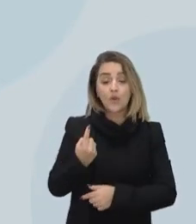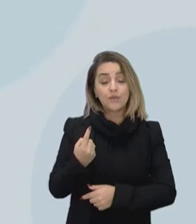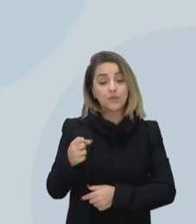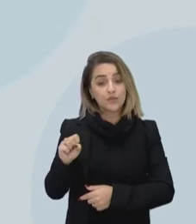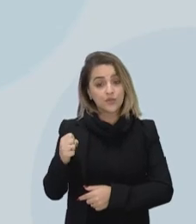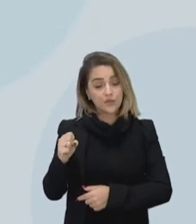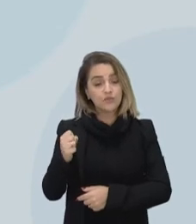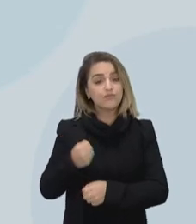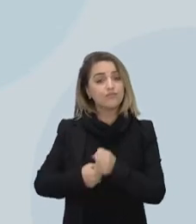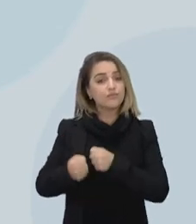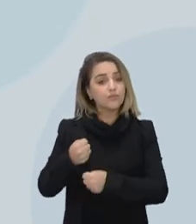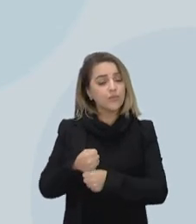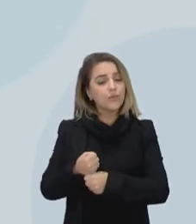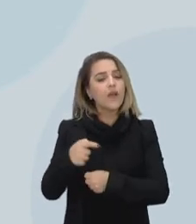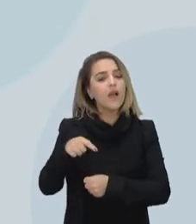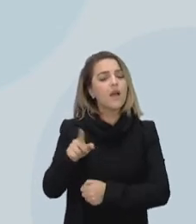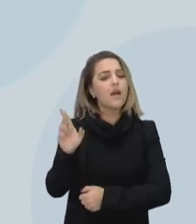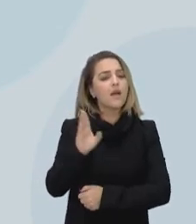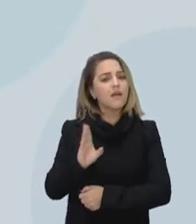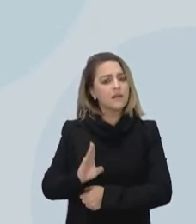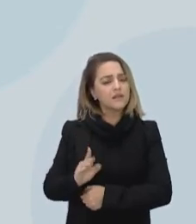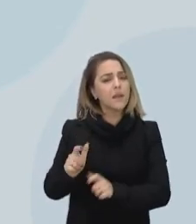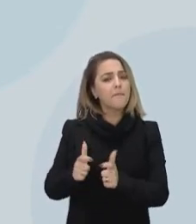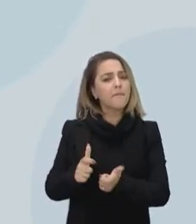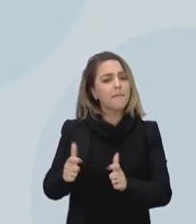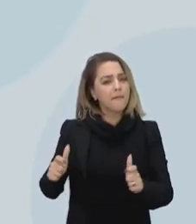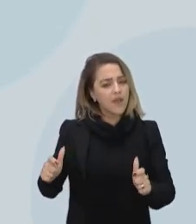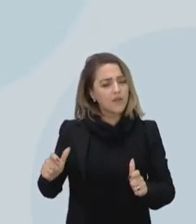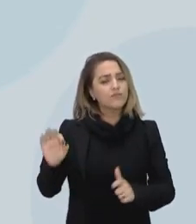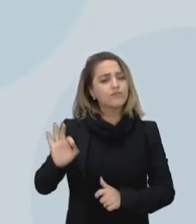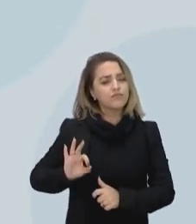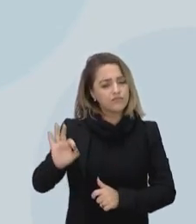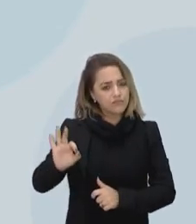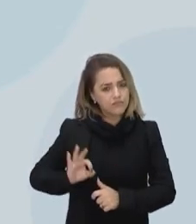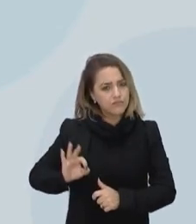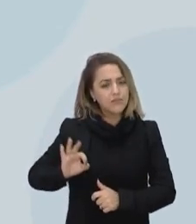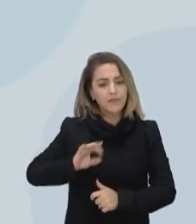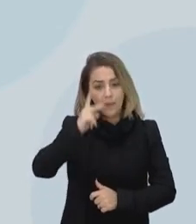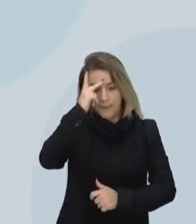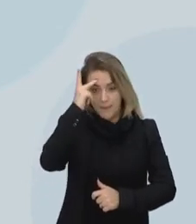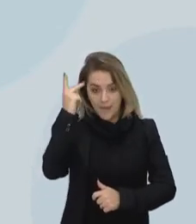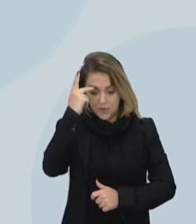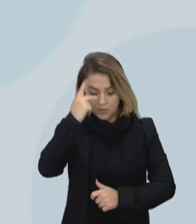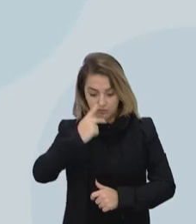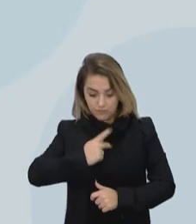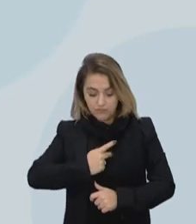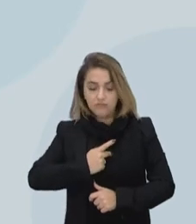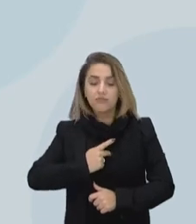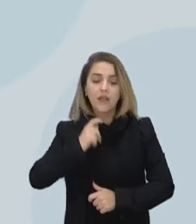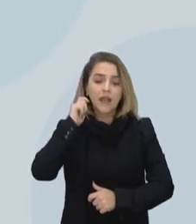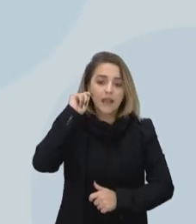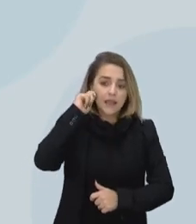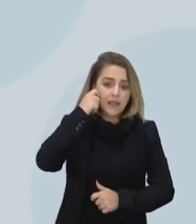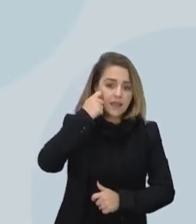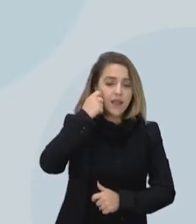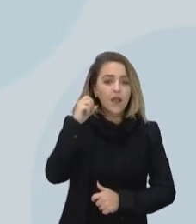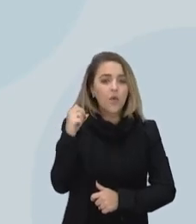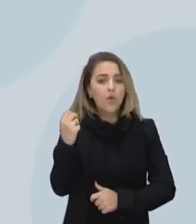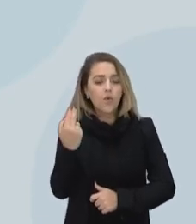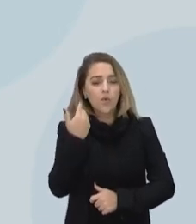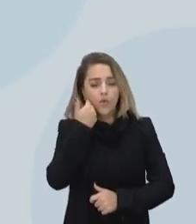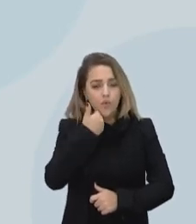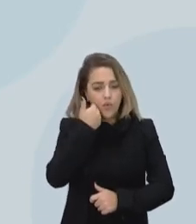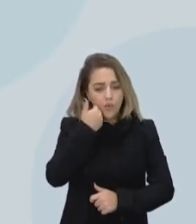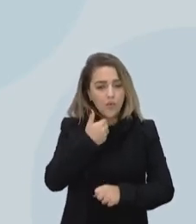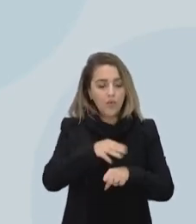há uma proporção significativamente maior de pessoas autodeclaradas pretas ou pardas, que está desocupada